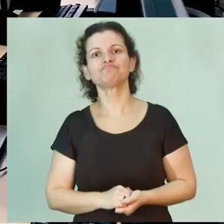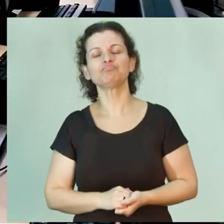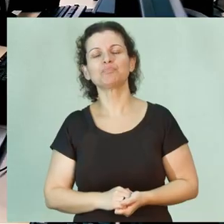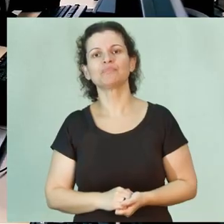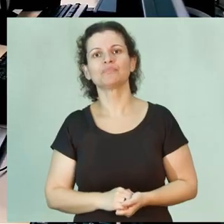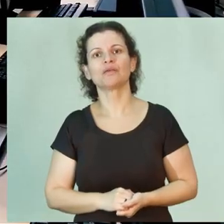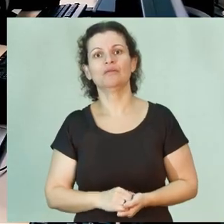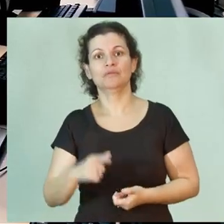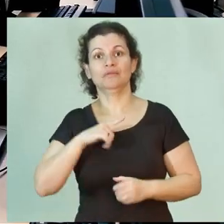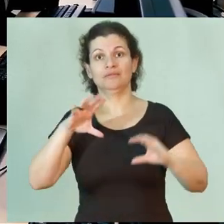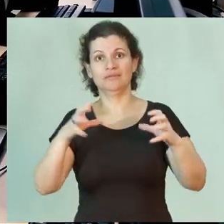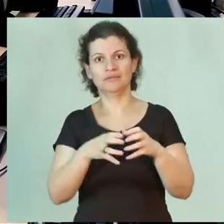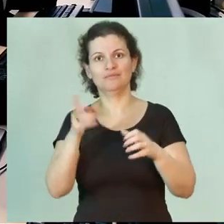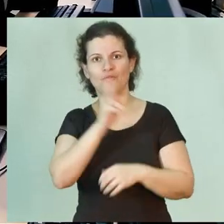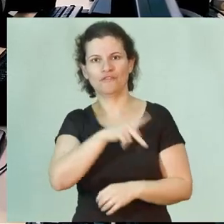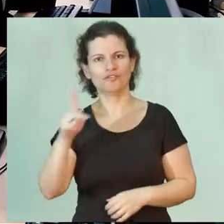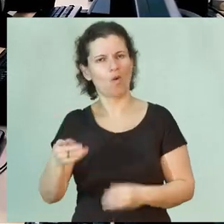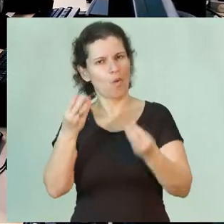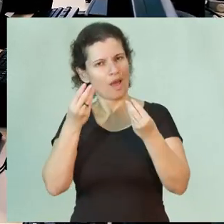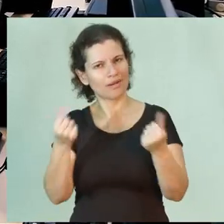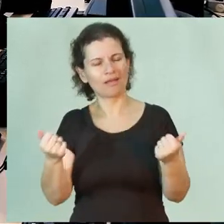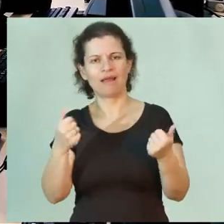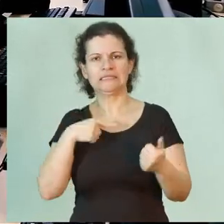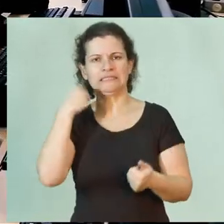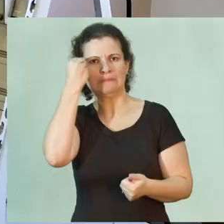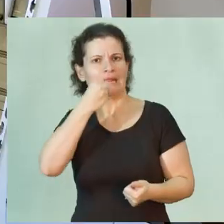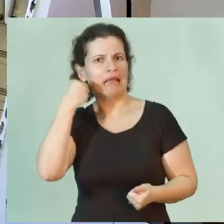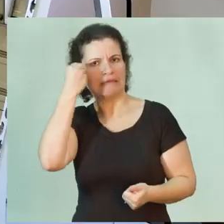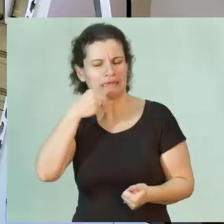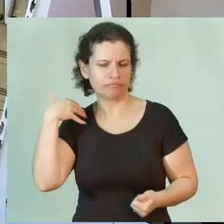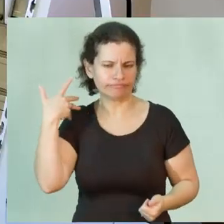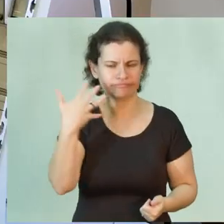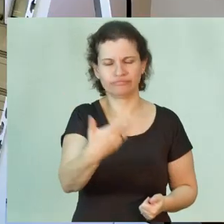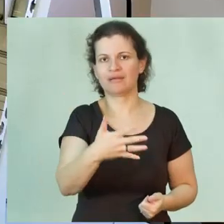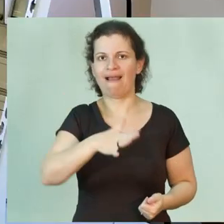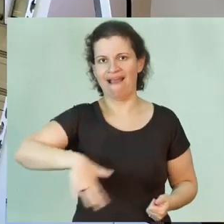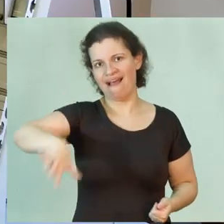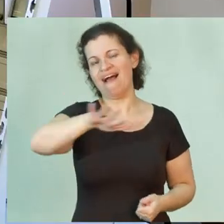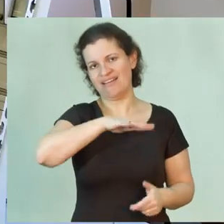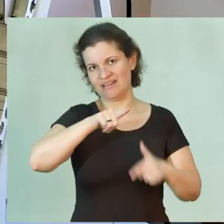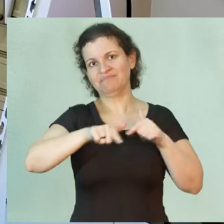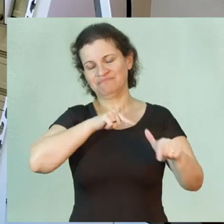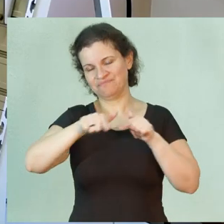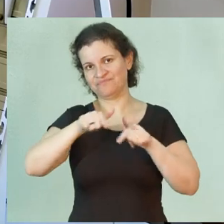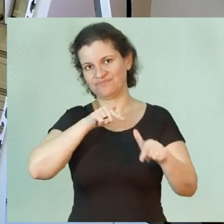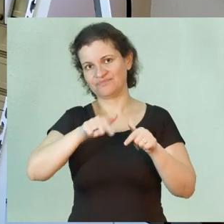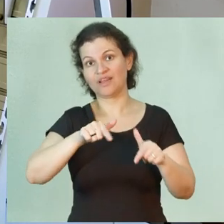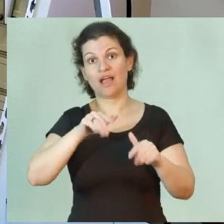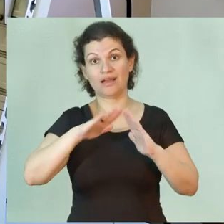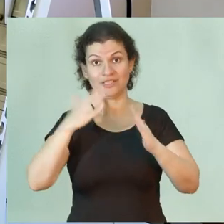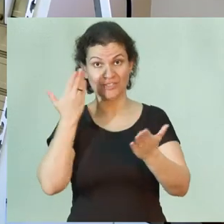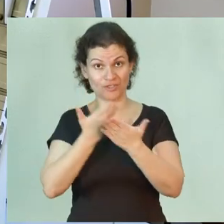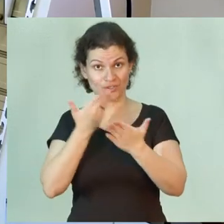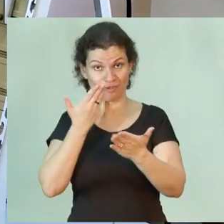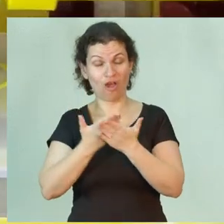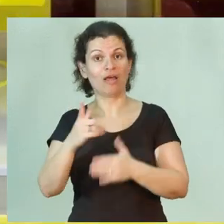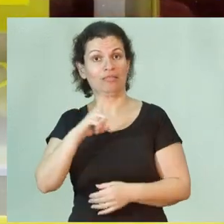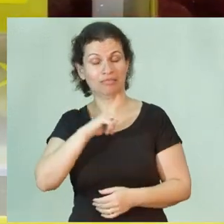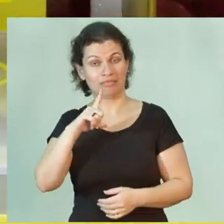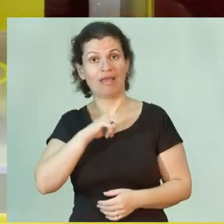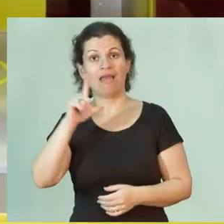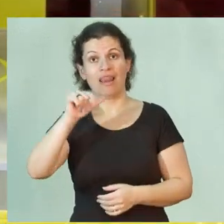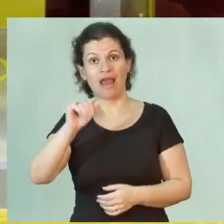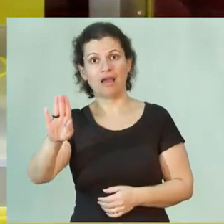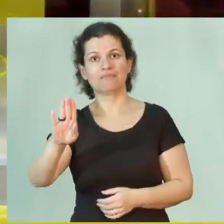um corpo docente altamente qualificado, com larga experiência profissional nas áreas de atuação, o colégio possui